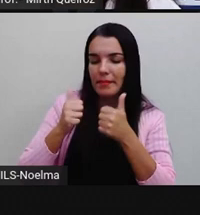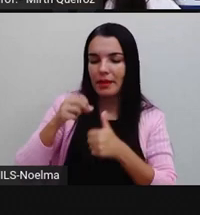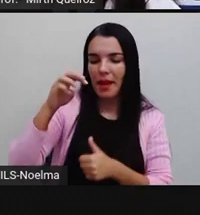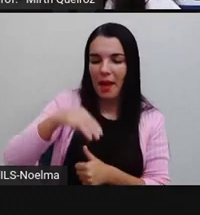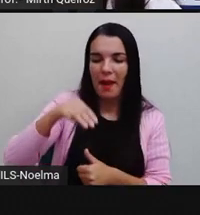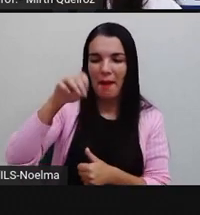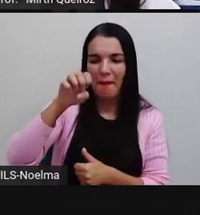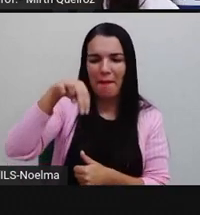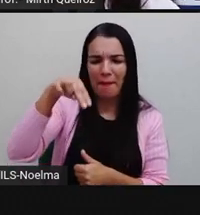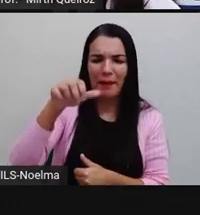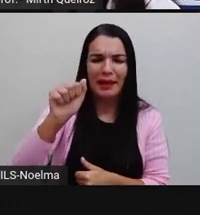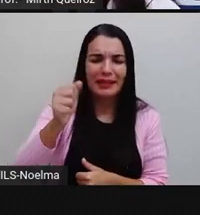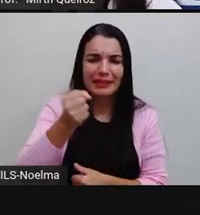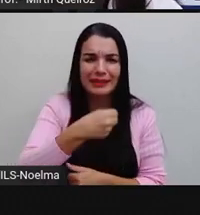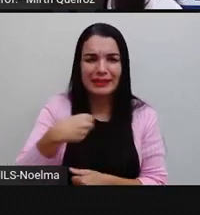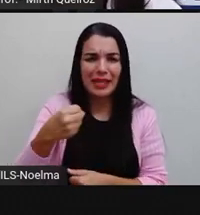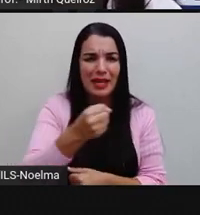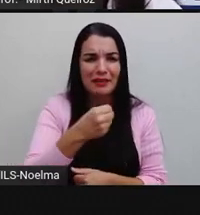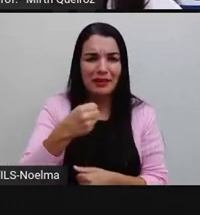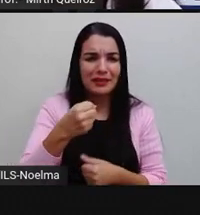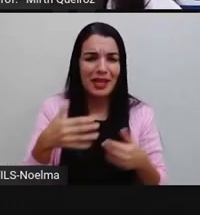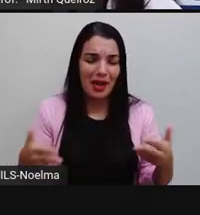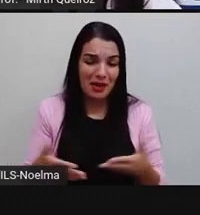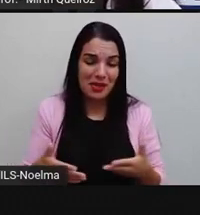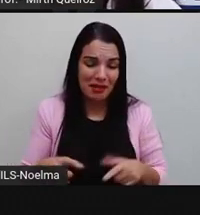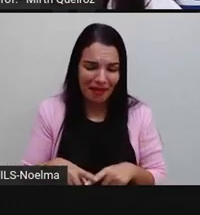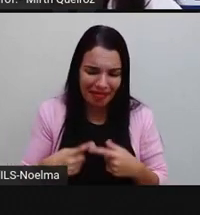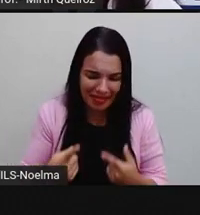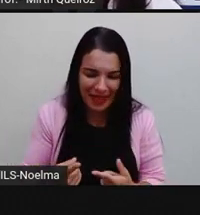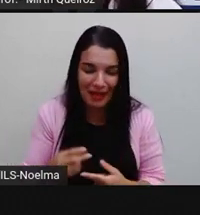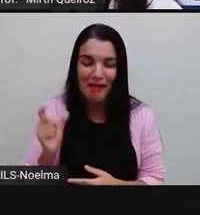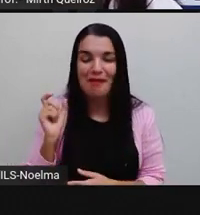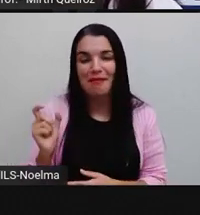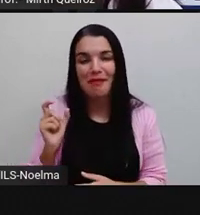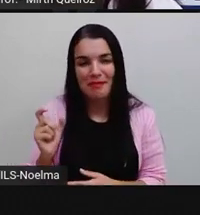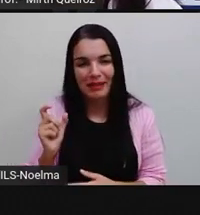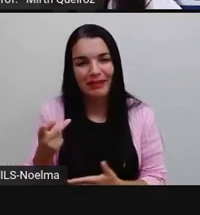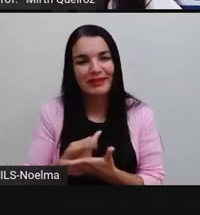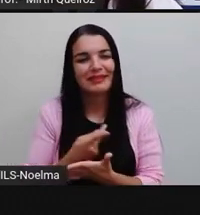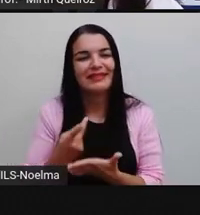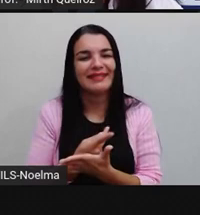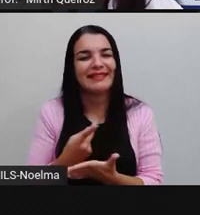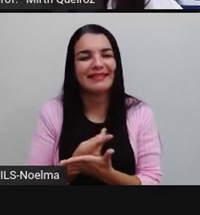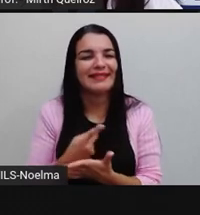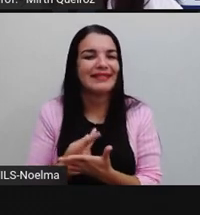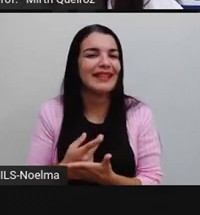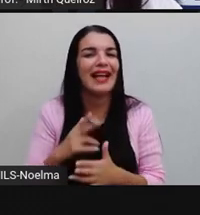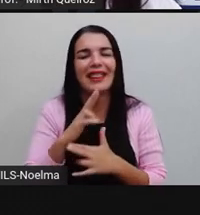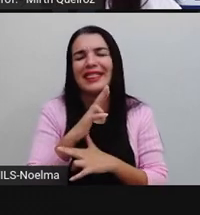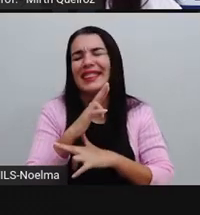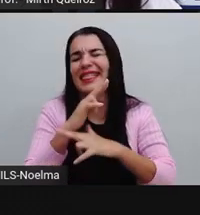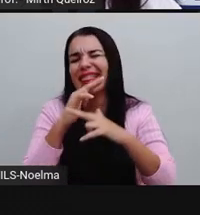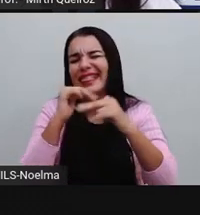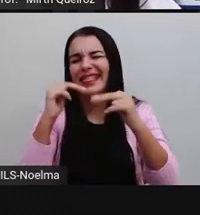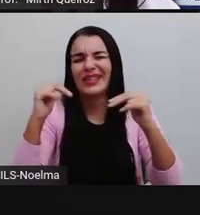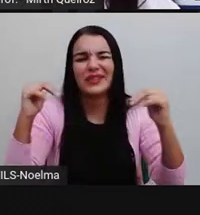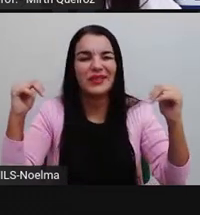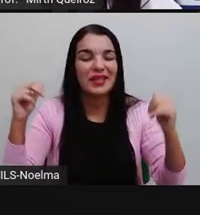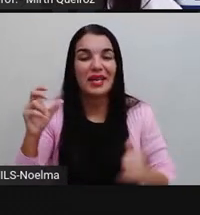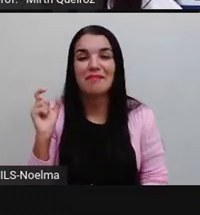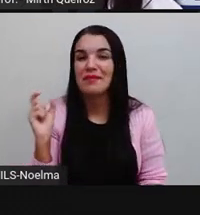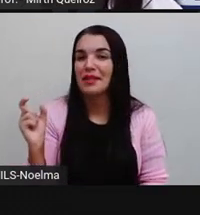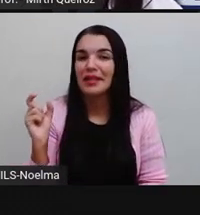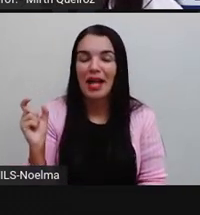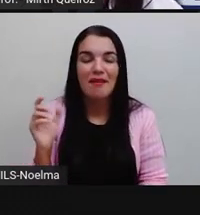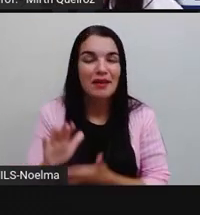cerveja hoje em dia. Aí ela utilizou a palavra de forma errada, né? Não existe a palavra menas.